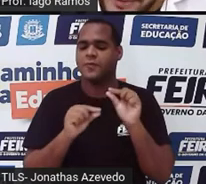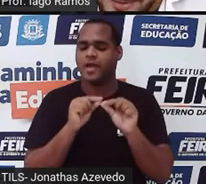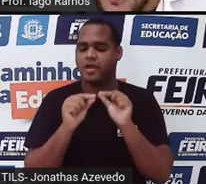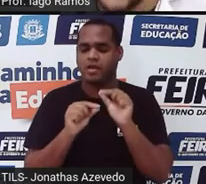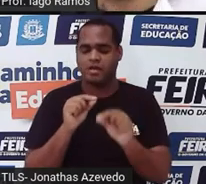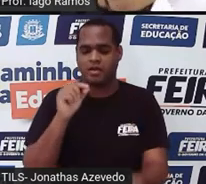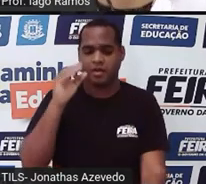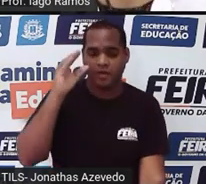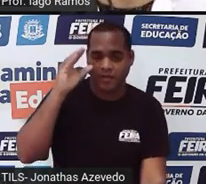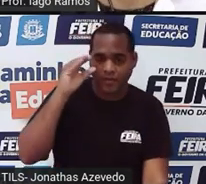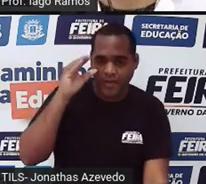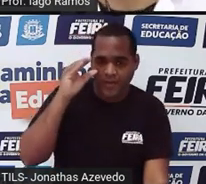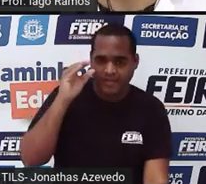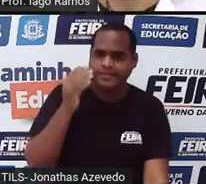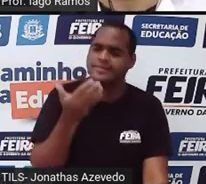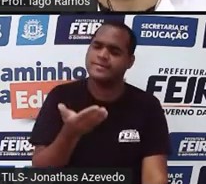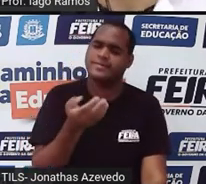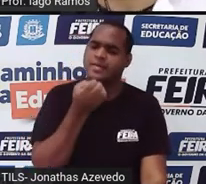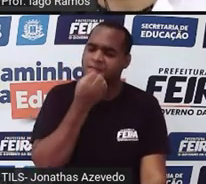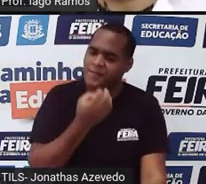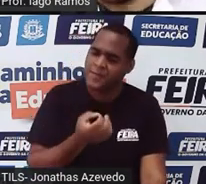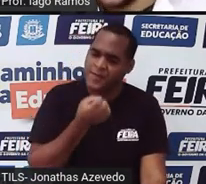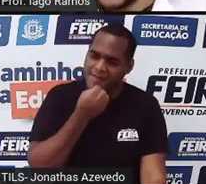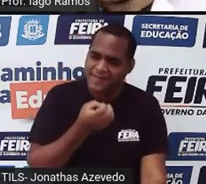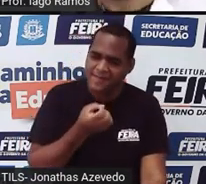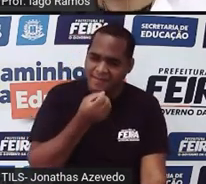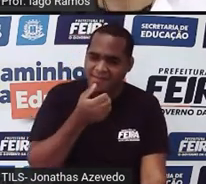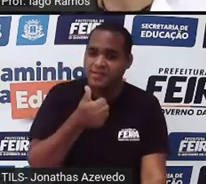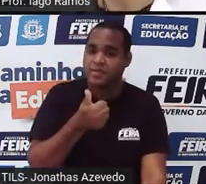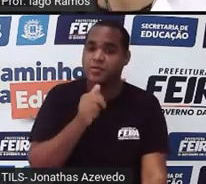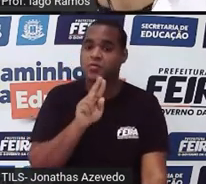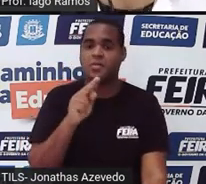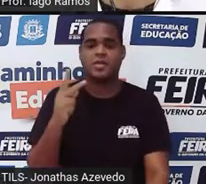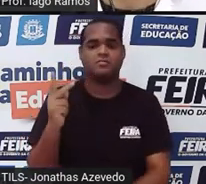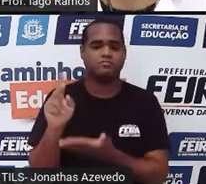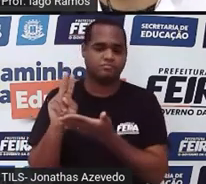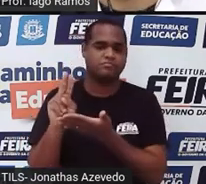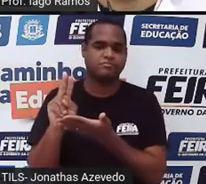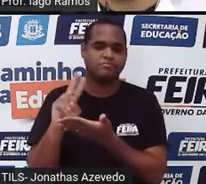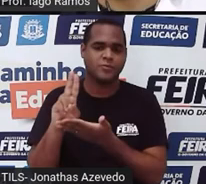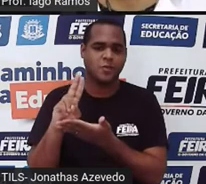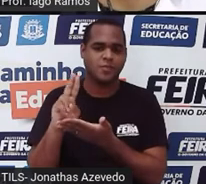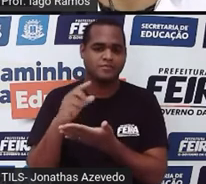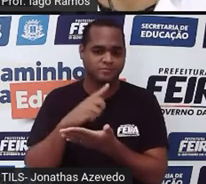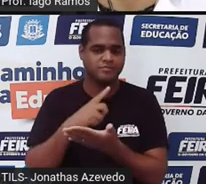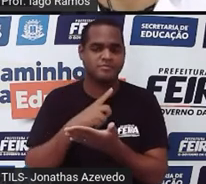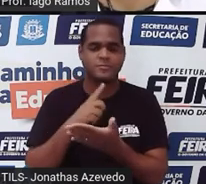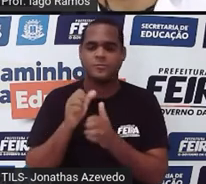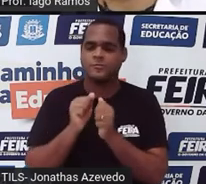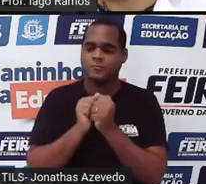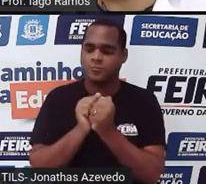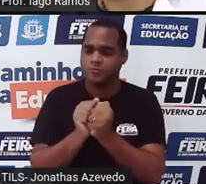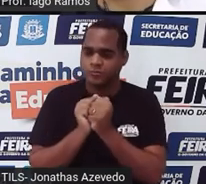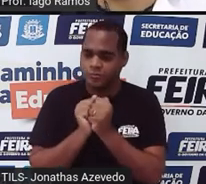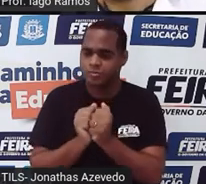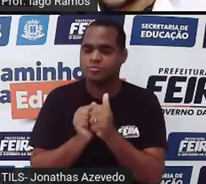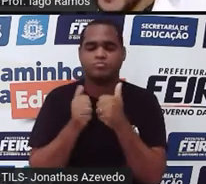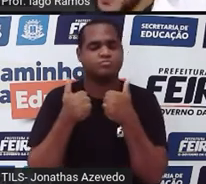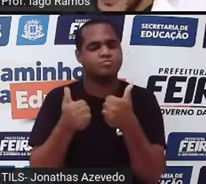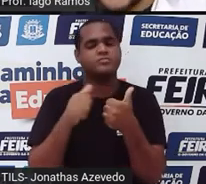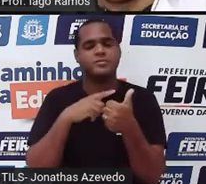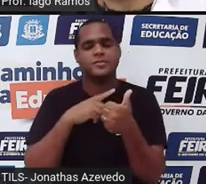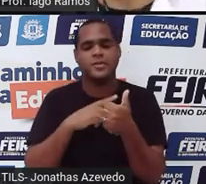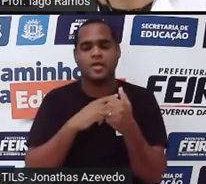curiosa. E ela tem um nome. Tá bom? Então vamos juntos aqui atentos, tá?